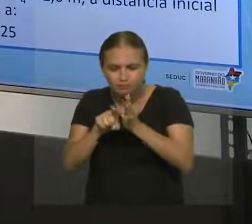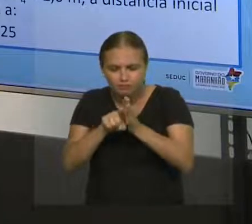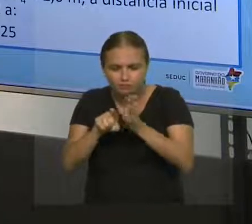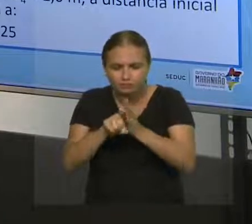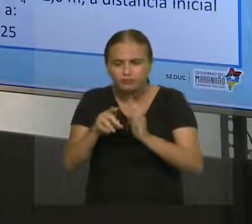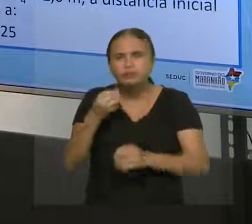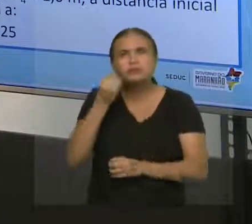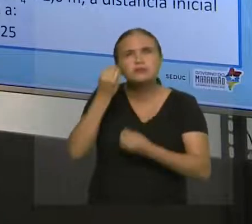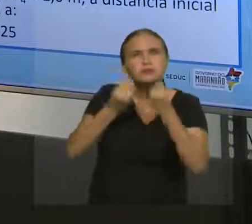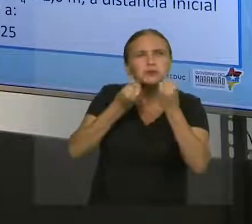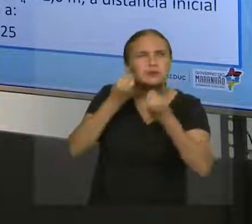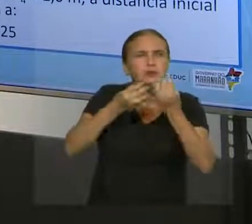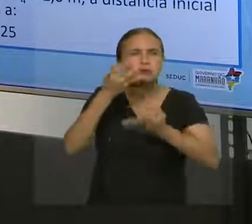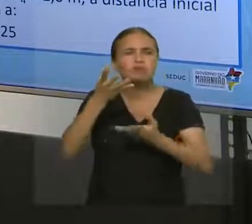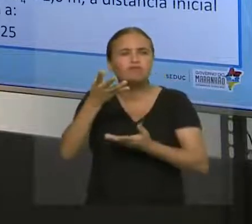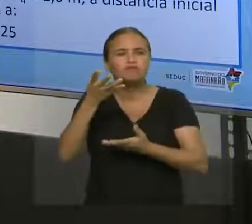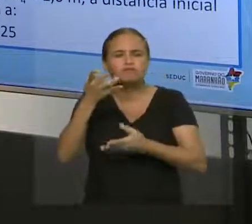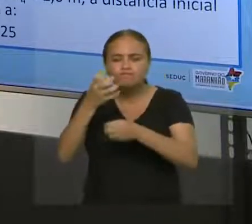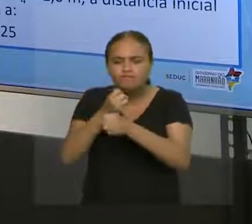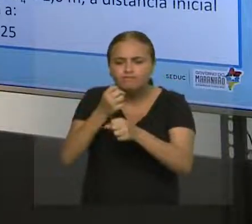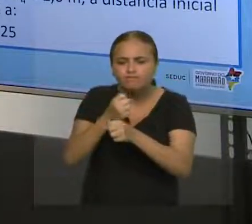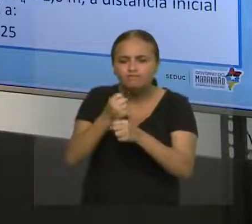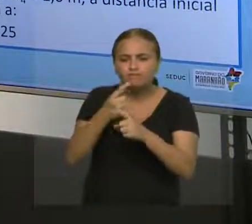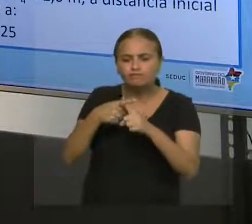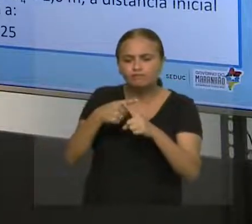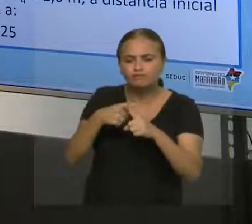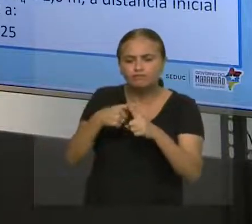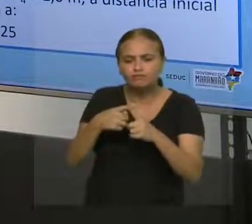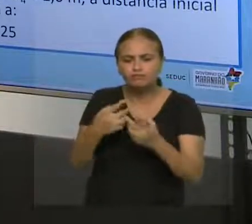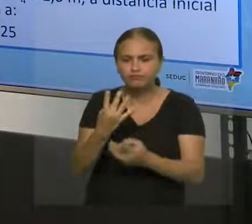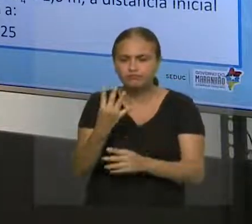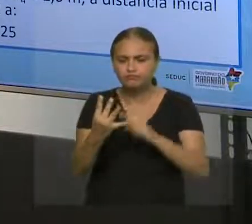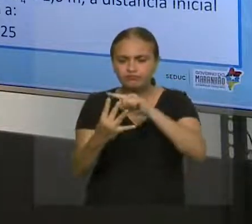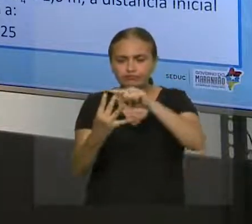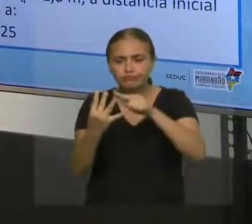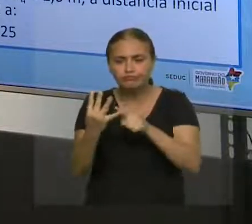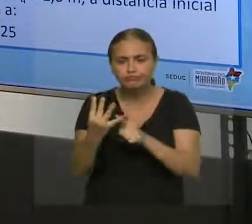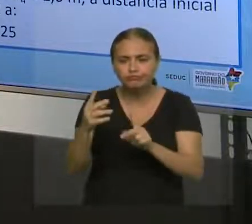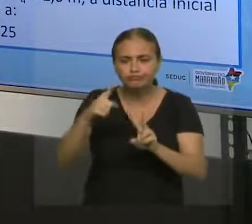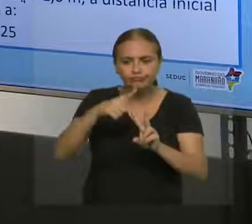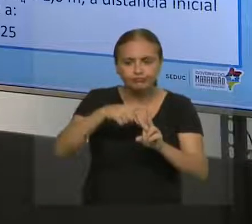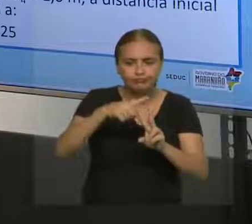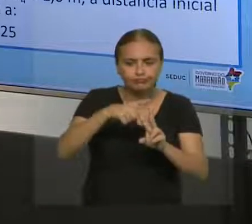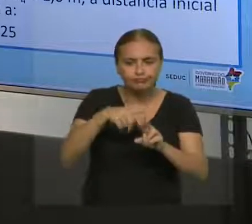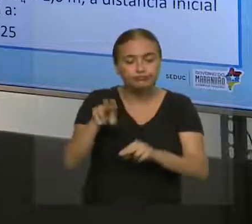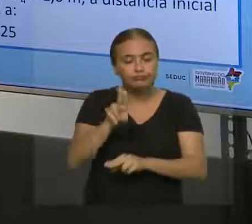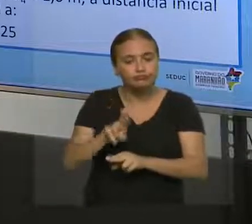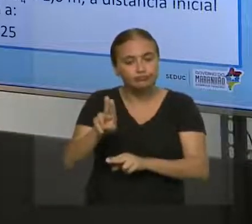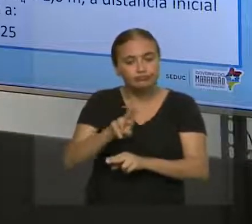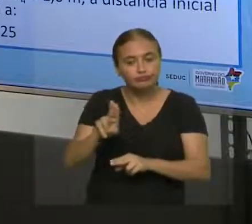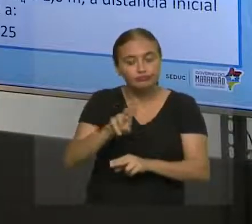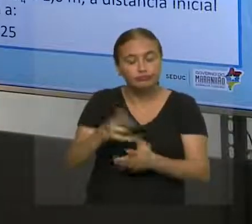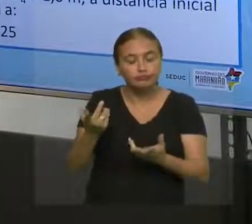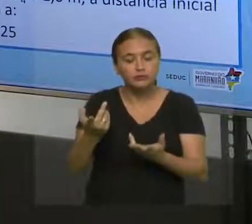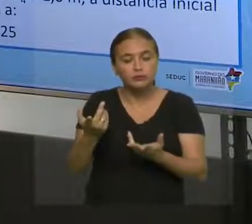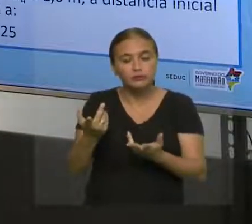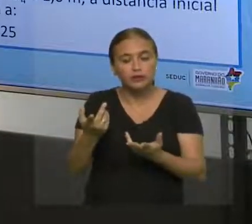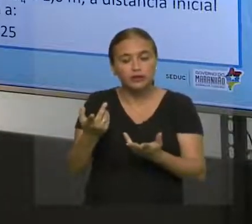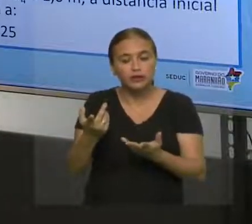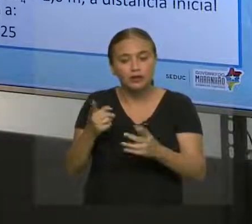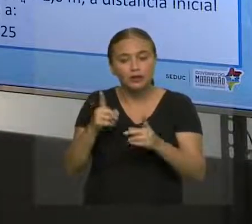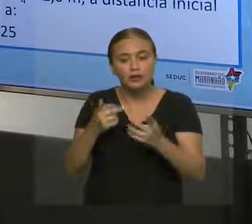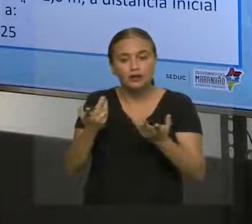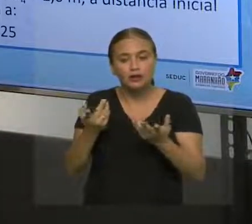resolver pelo determinado método? Aqui eu tenho quatro vetores, então aqui cabe fazer método do polígono. Então o que eu faço? Eu faço apenas a ligação aqui.